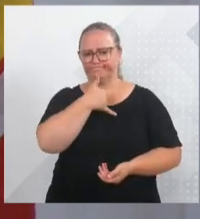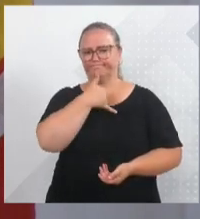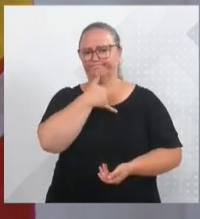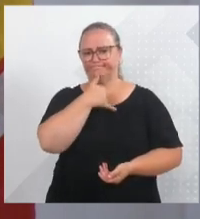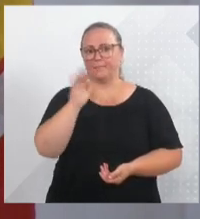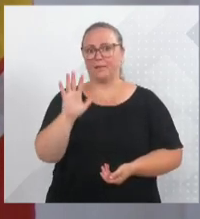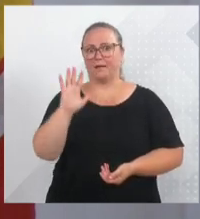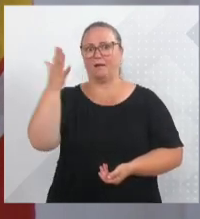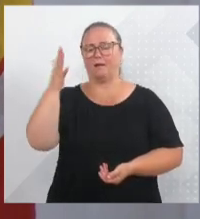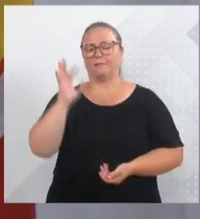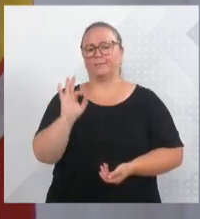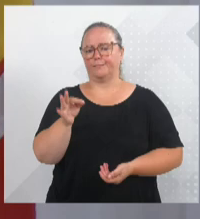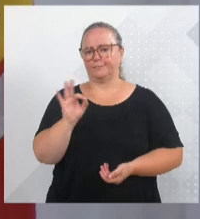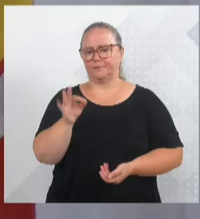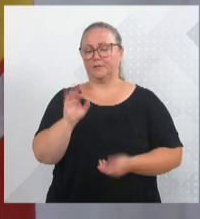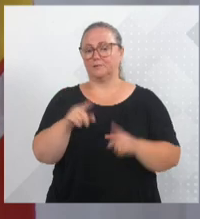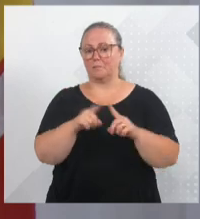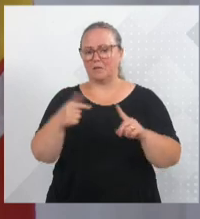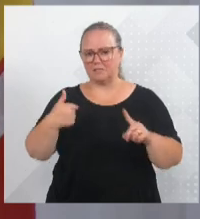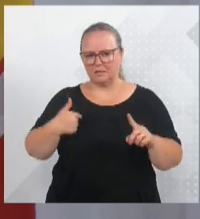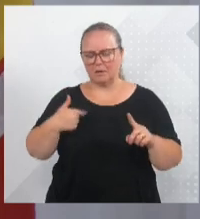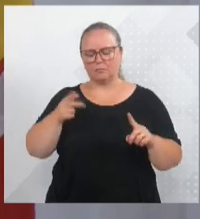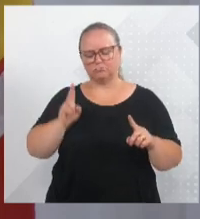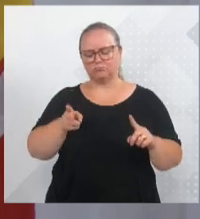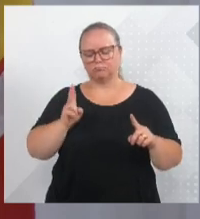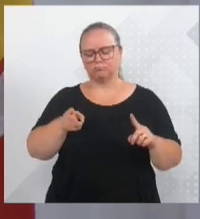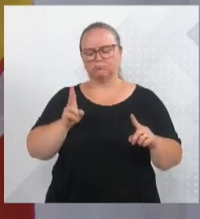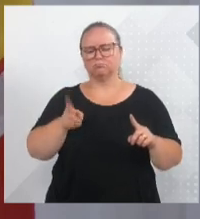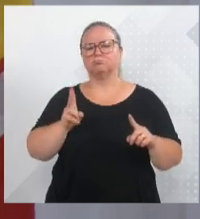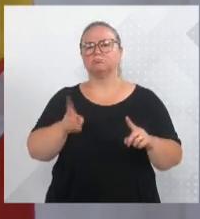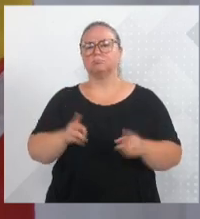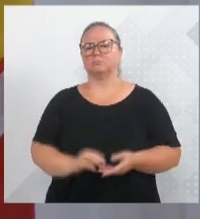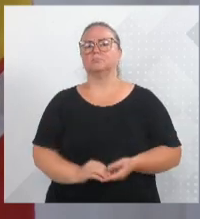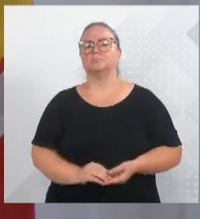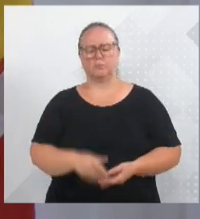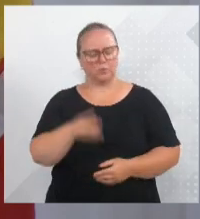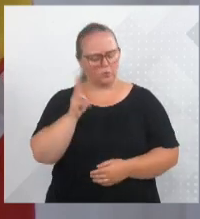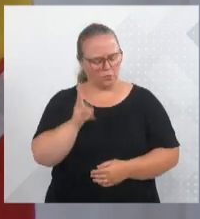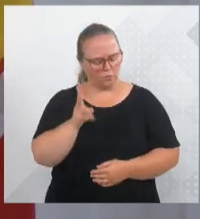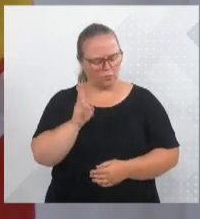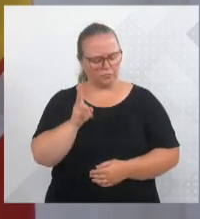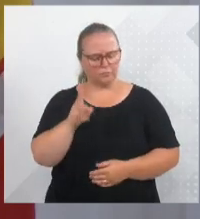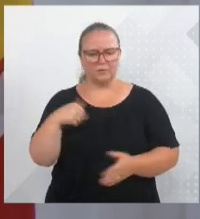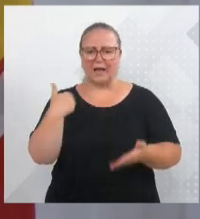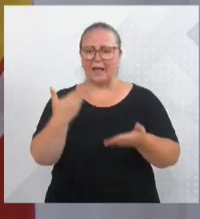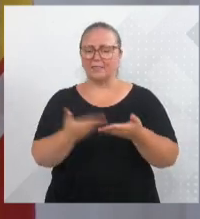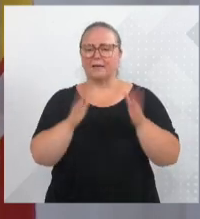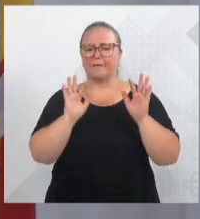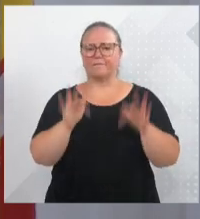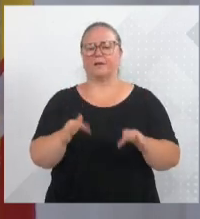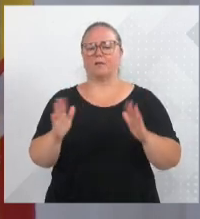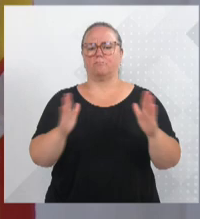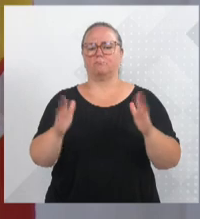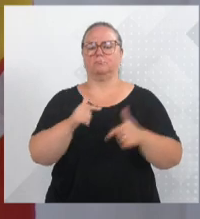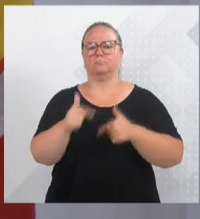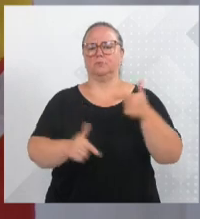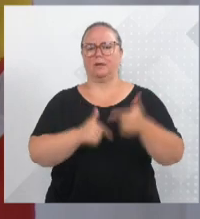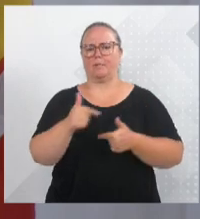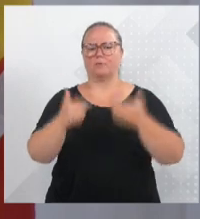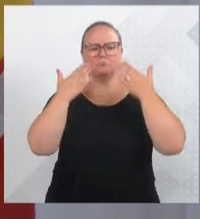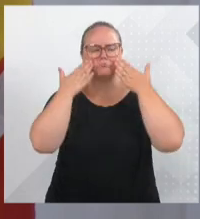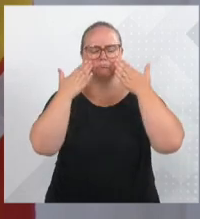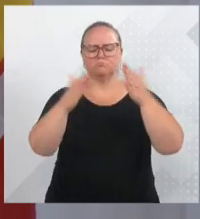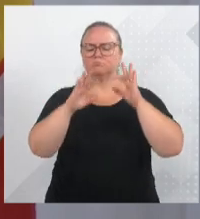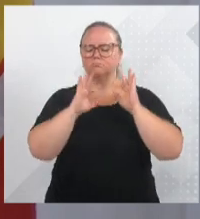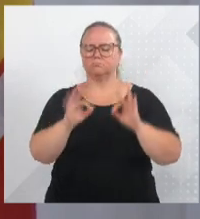acontece, mas eu vou continuar fazendo. Fui aqui, não sei, em Armerdades, fui em vários outros CEMES, vou continuar fazendo até o final do meu mandato. A gente tem que expor e mostrar a realidade